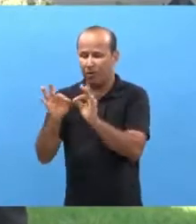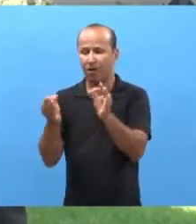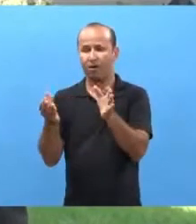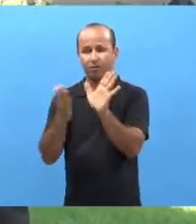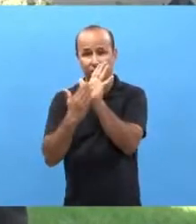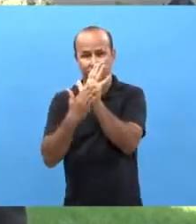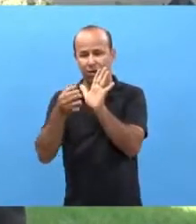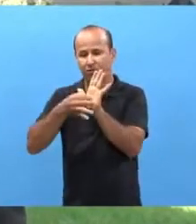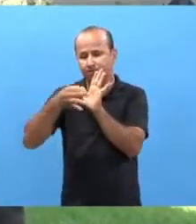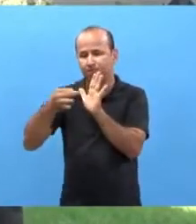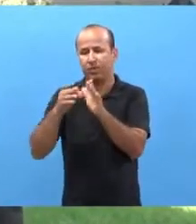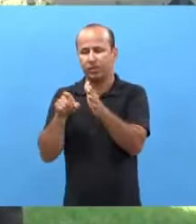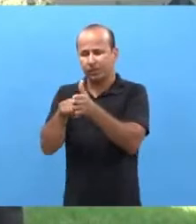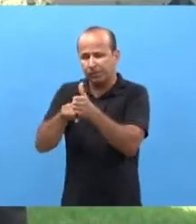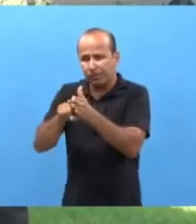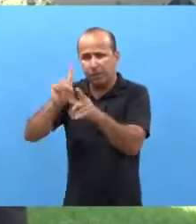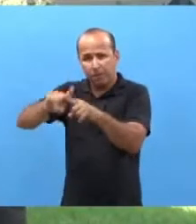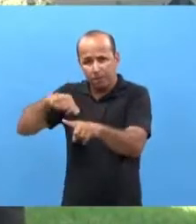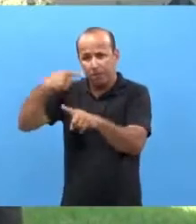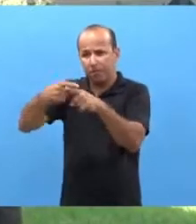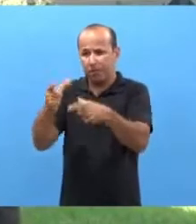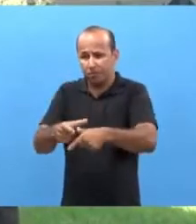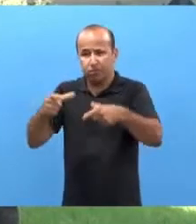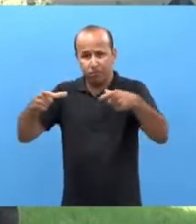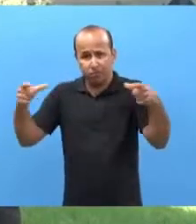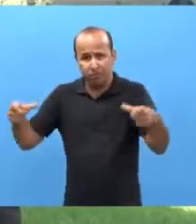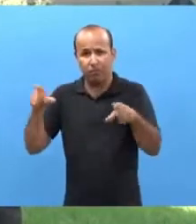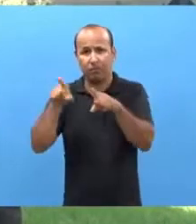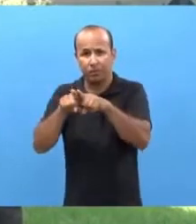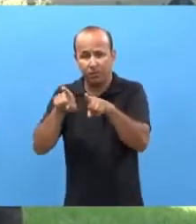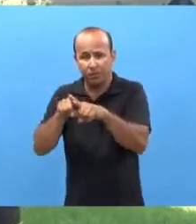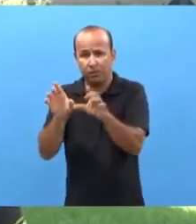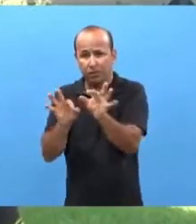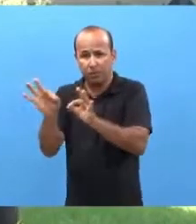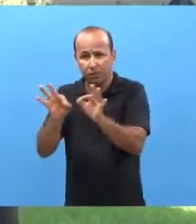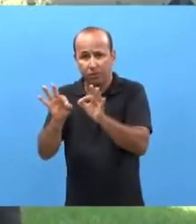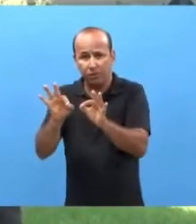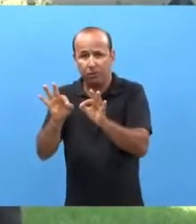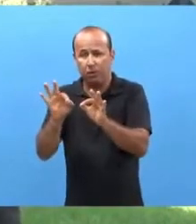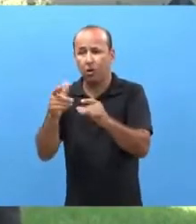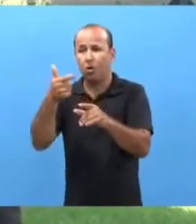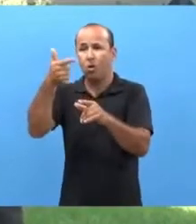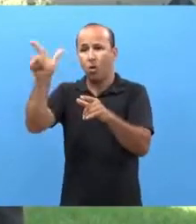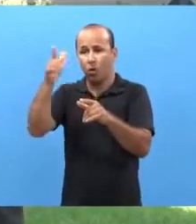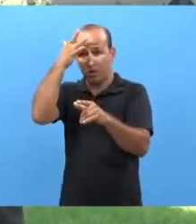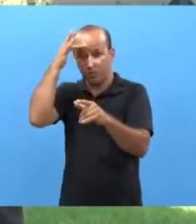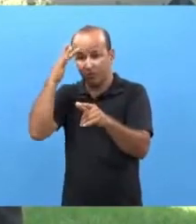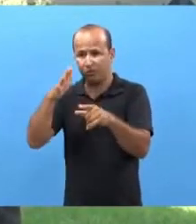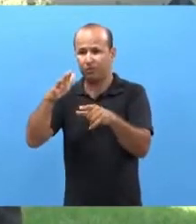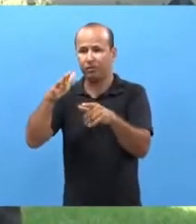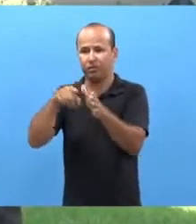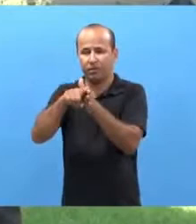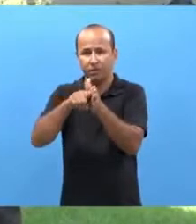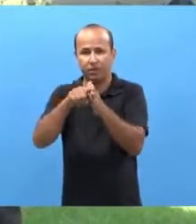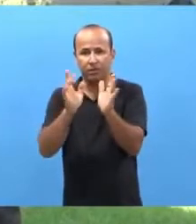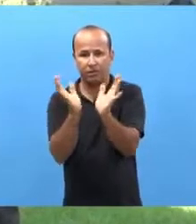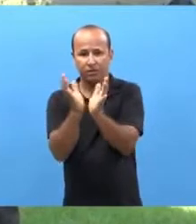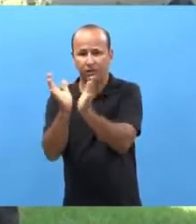Sergipe. Então a nossa proposta foi ampliar esse campo e também contribuir com outros pesquisadores na